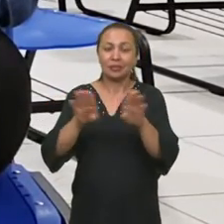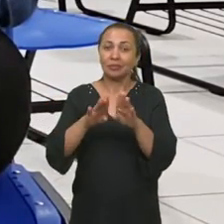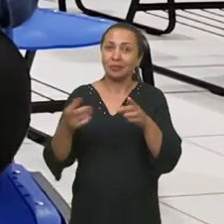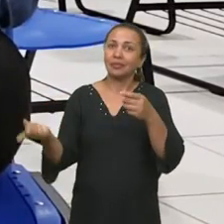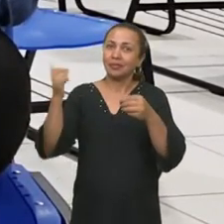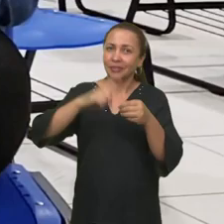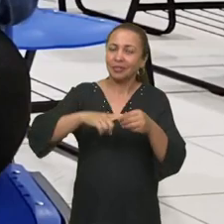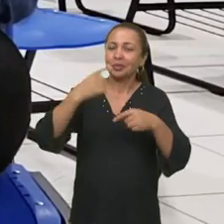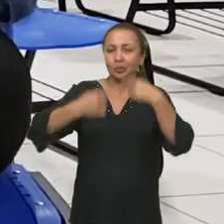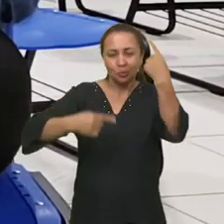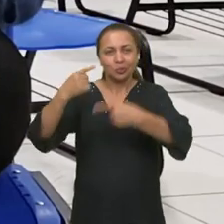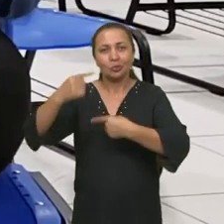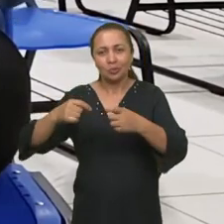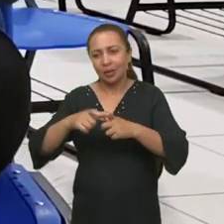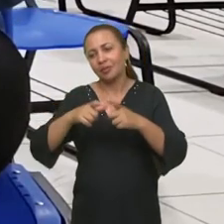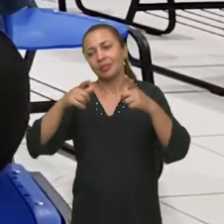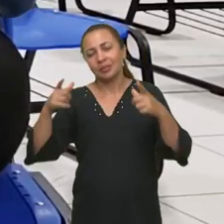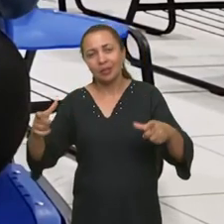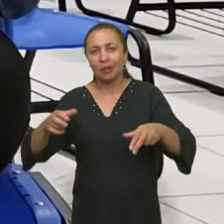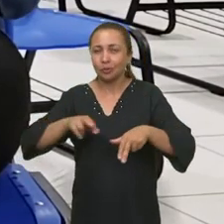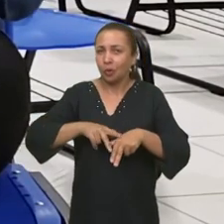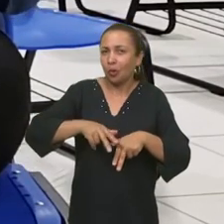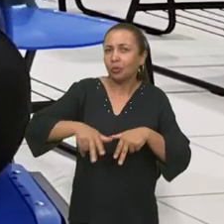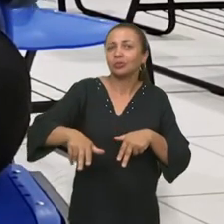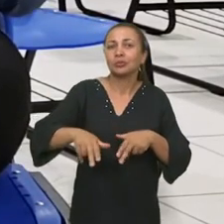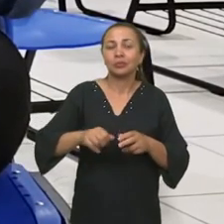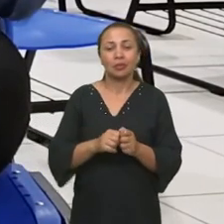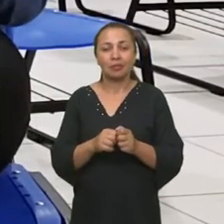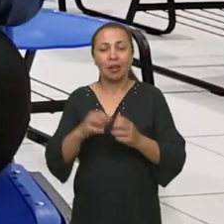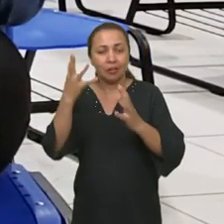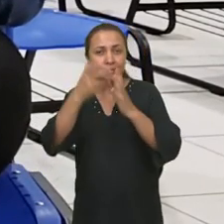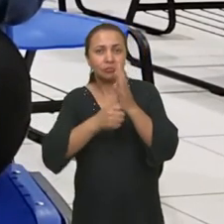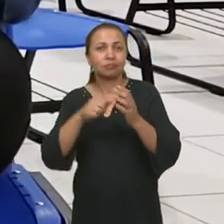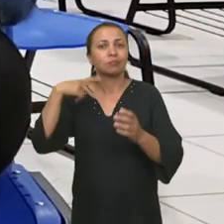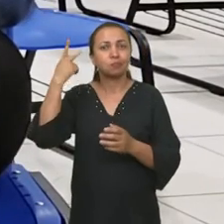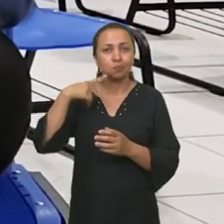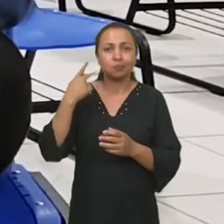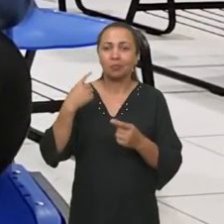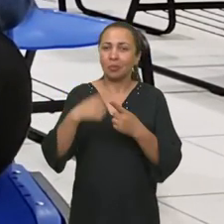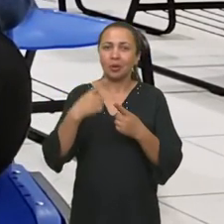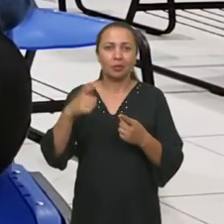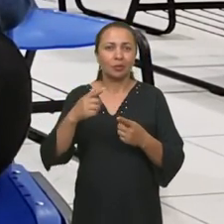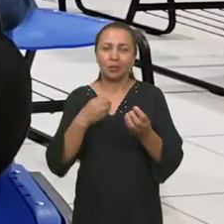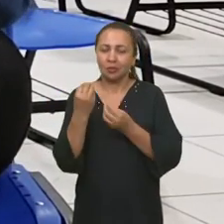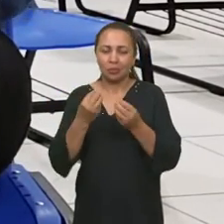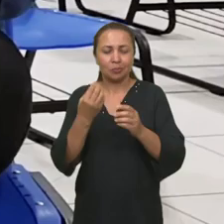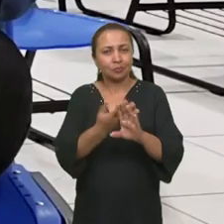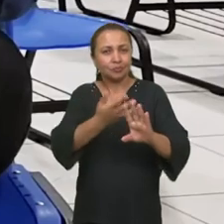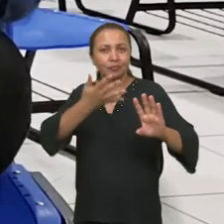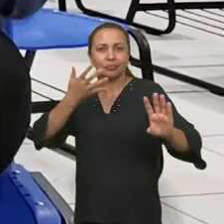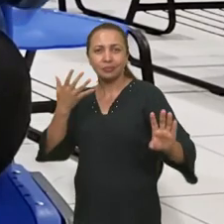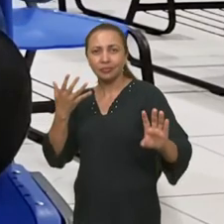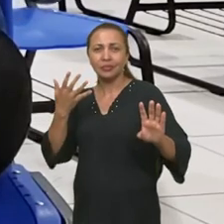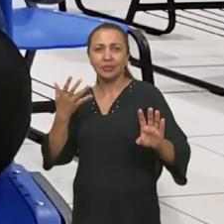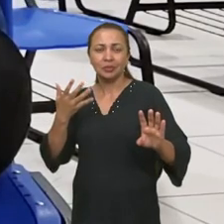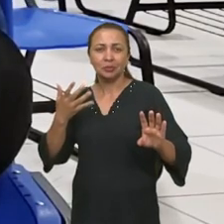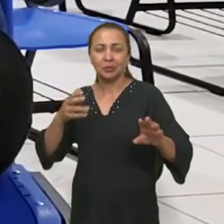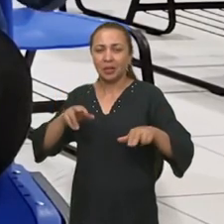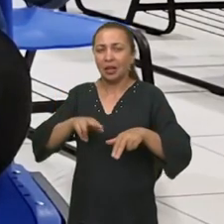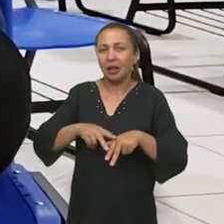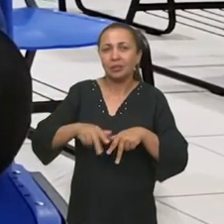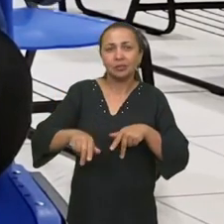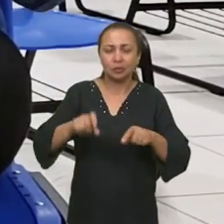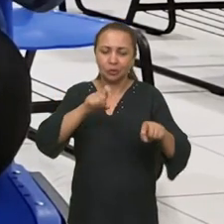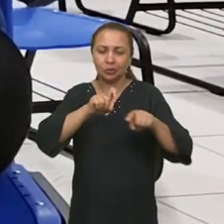traziam essas discussões através da dimensão de gênero, o aspecto político, até mesmo porque não há como dissociar a